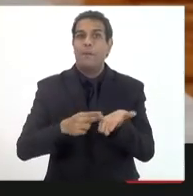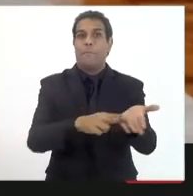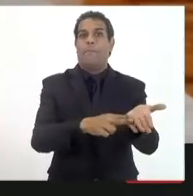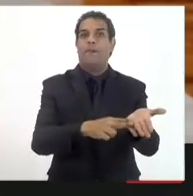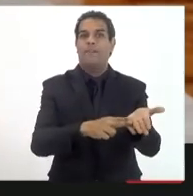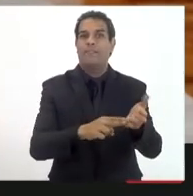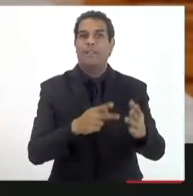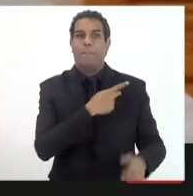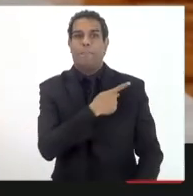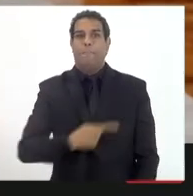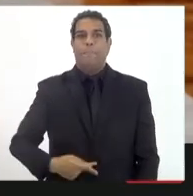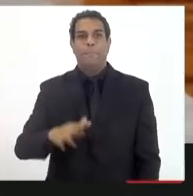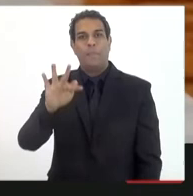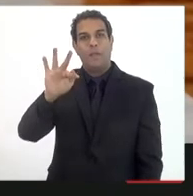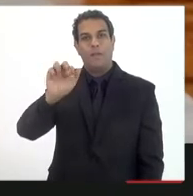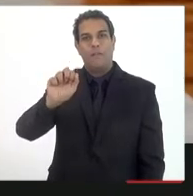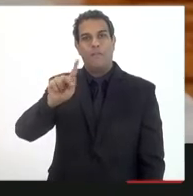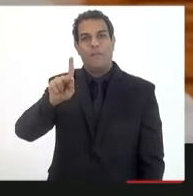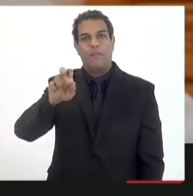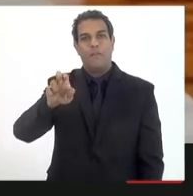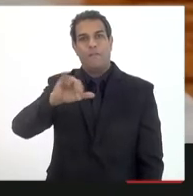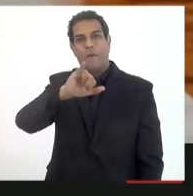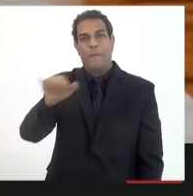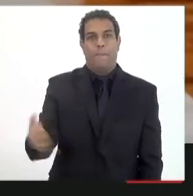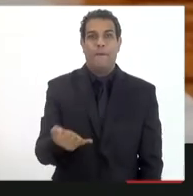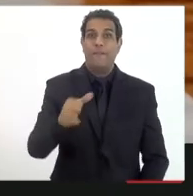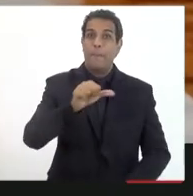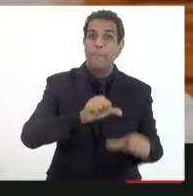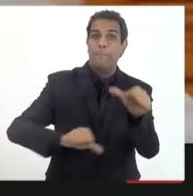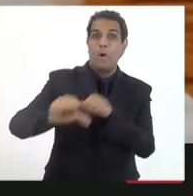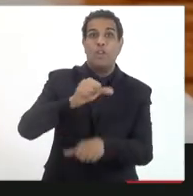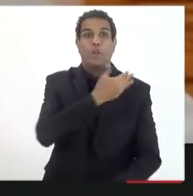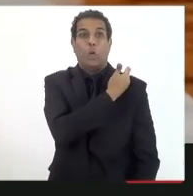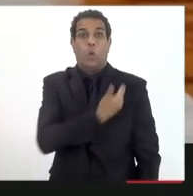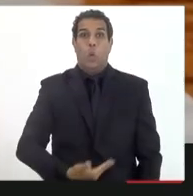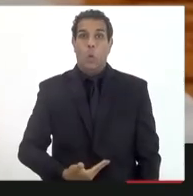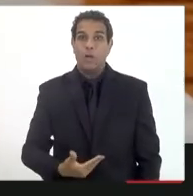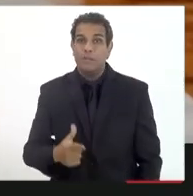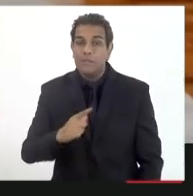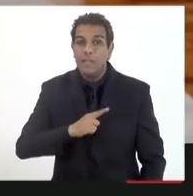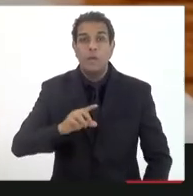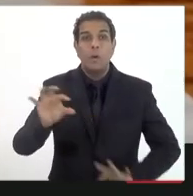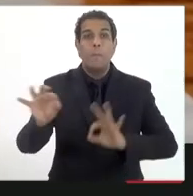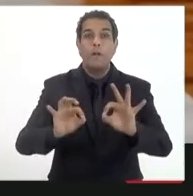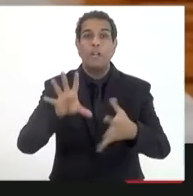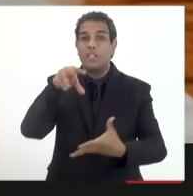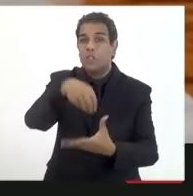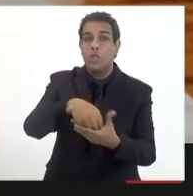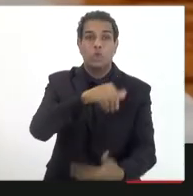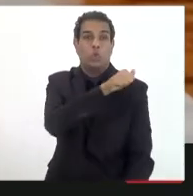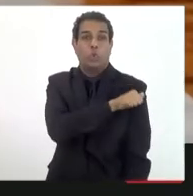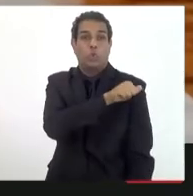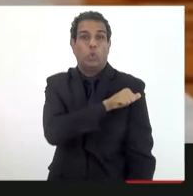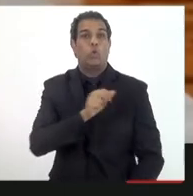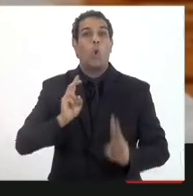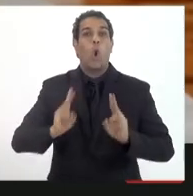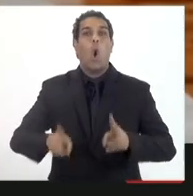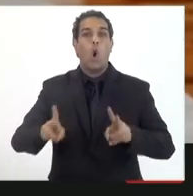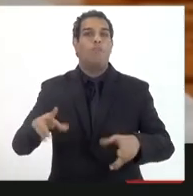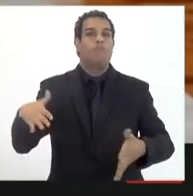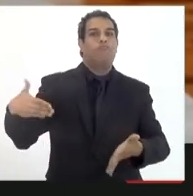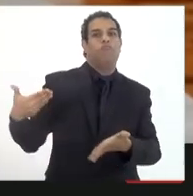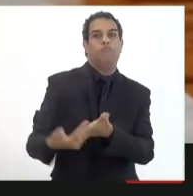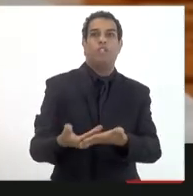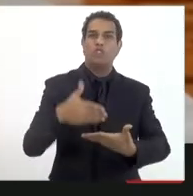FAPERJ que sai governo muda governo depois não tem um projeto para o Estado então pode ser a gente pode